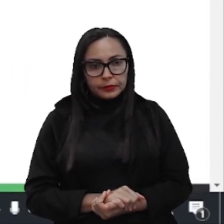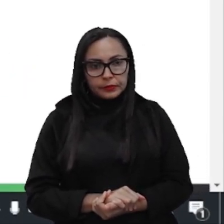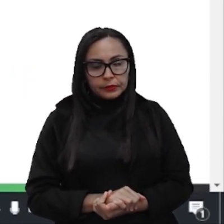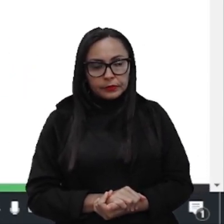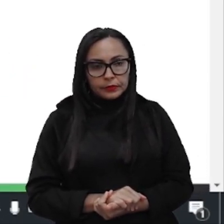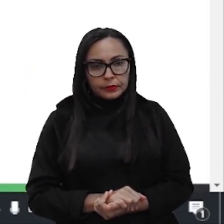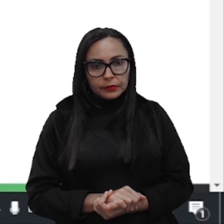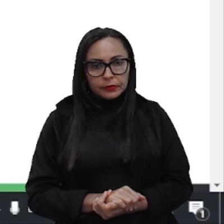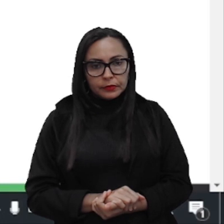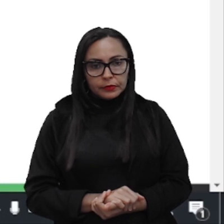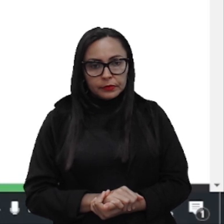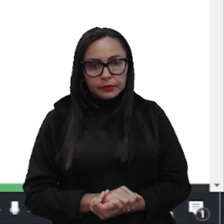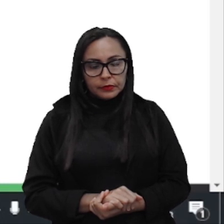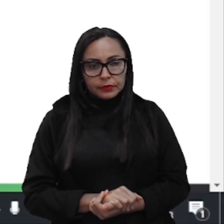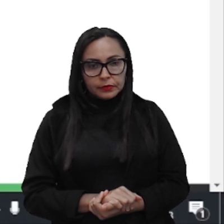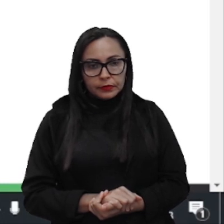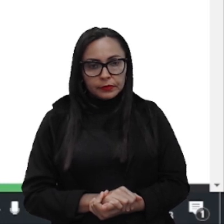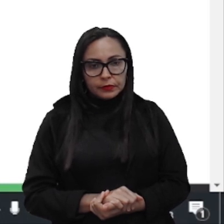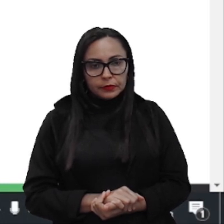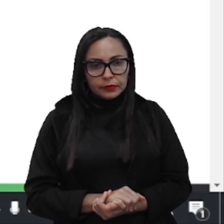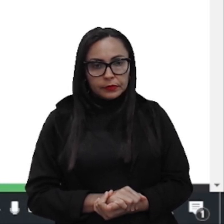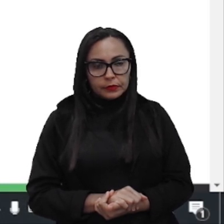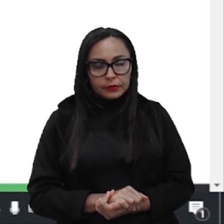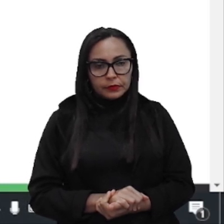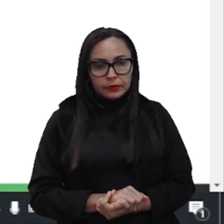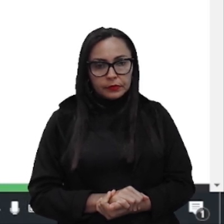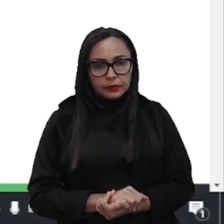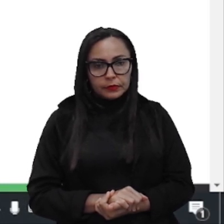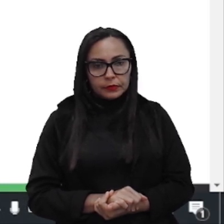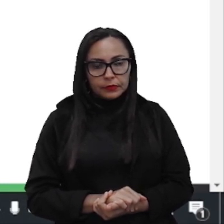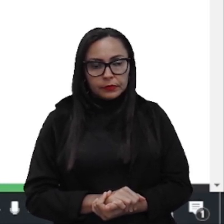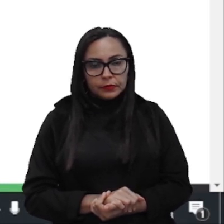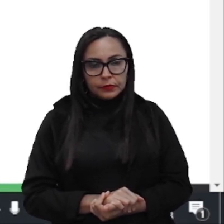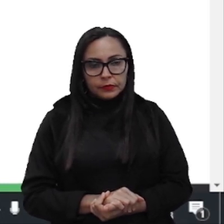Ok, o Next novamente Aí, o Next até finalizar